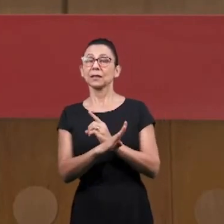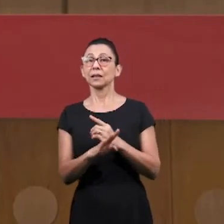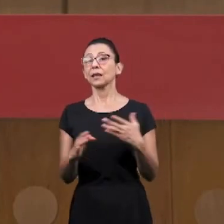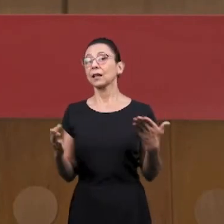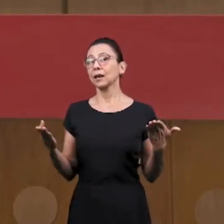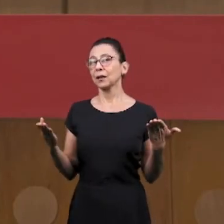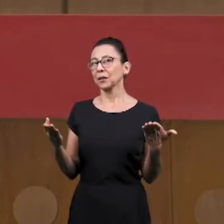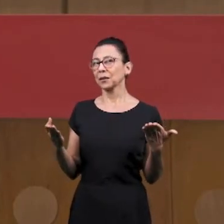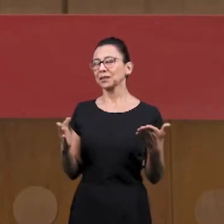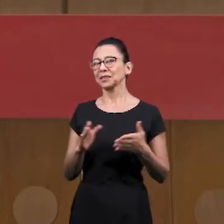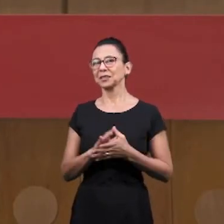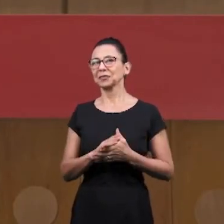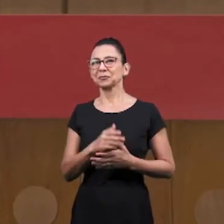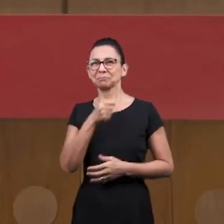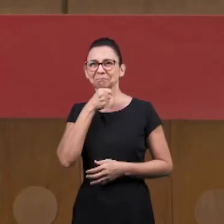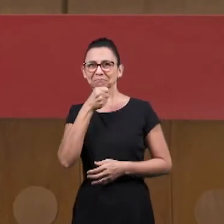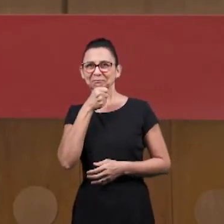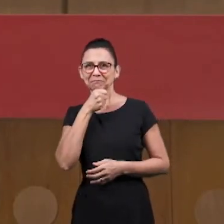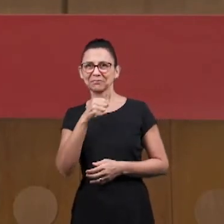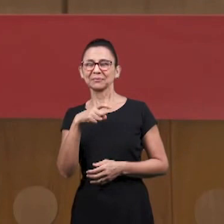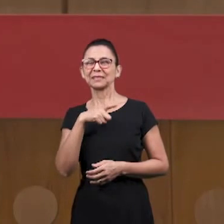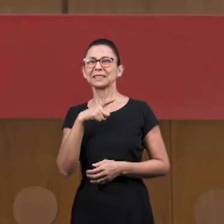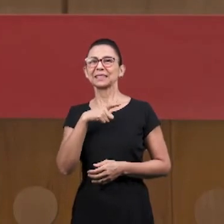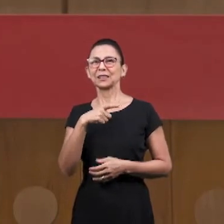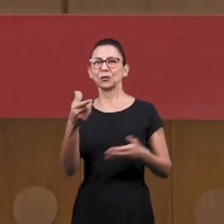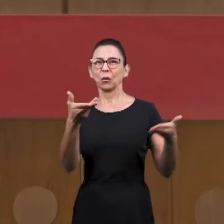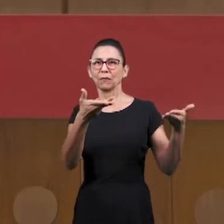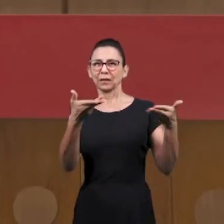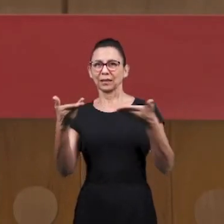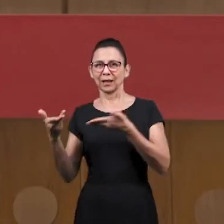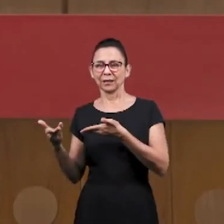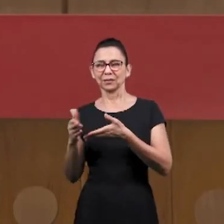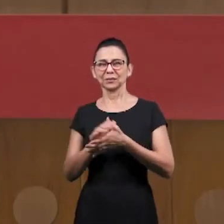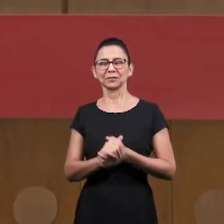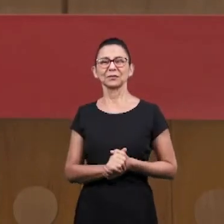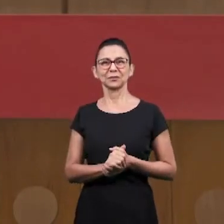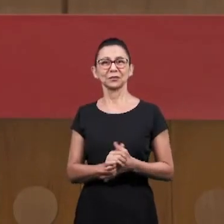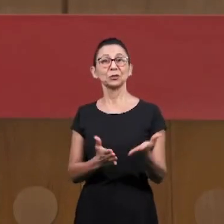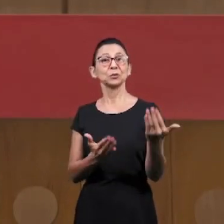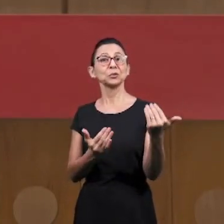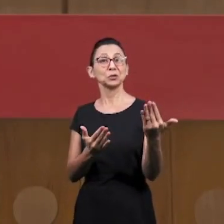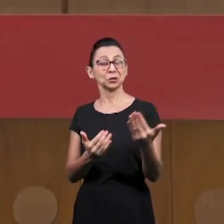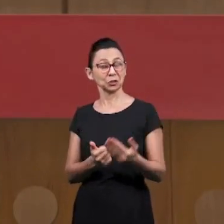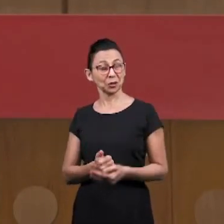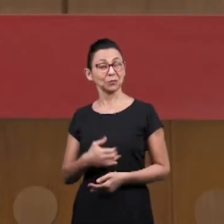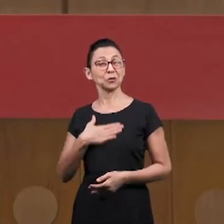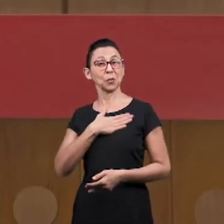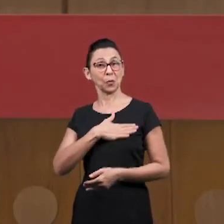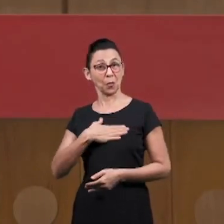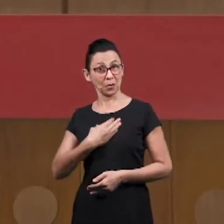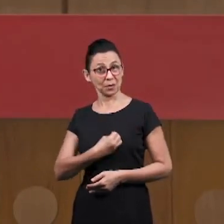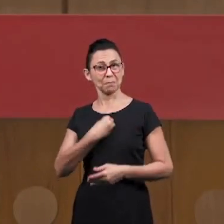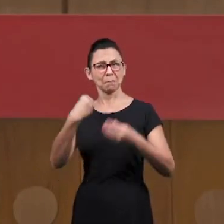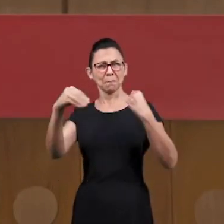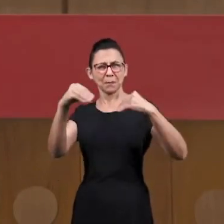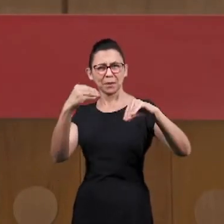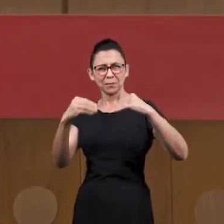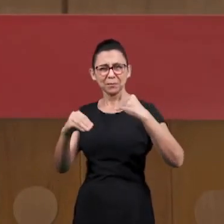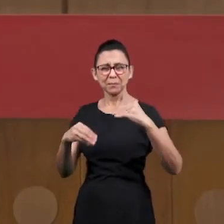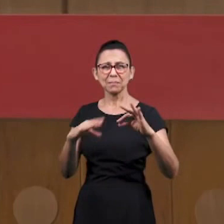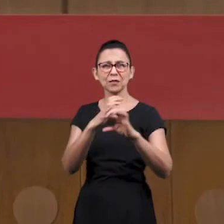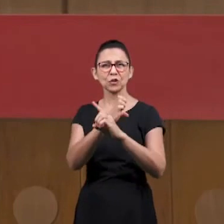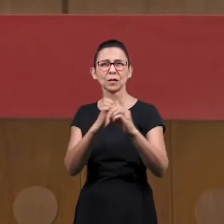e nós hoje para esta entrevista nós temos aqui a presença de um jovem bastante participativo